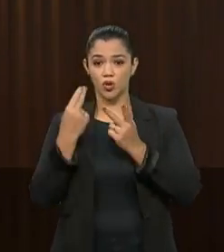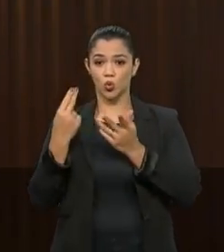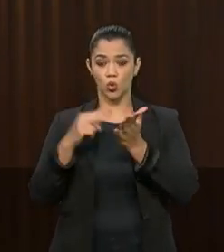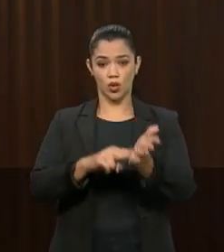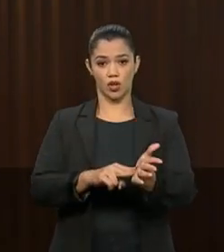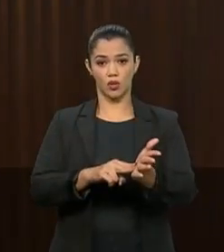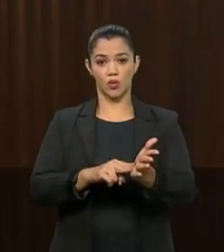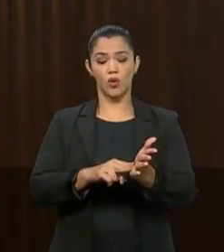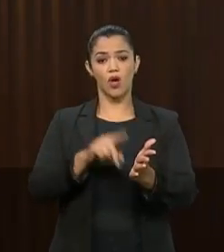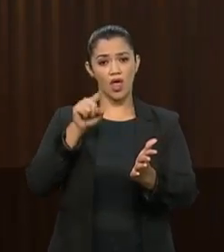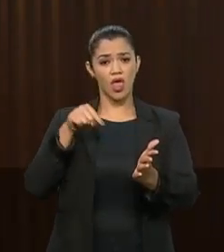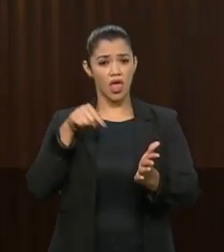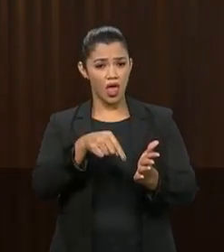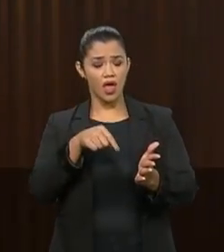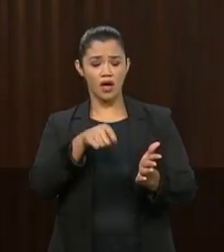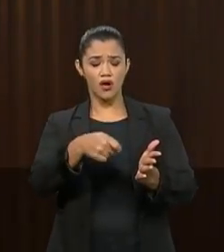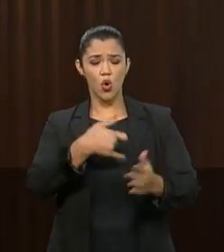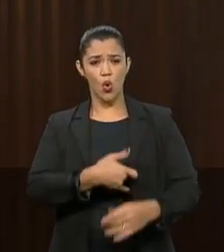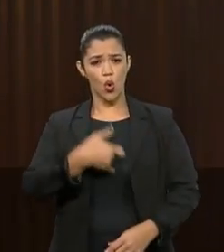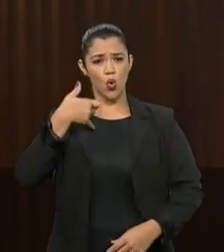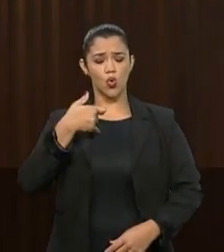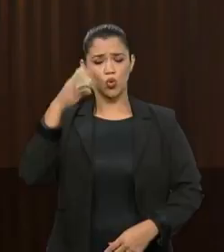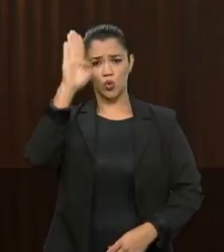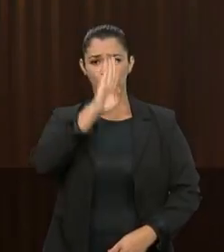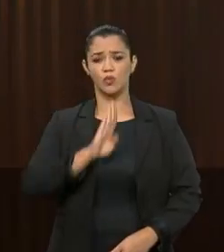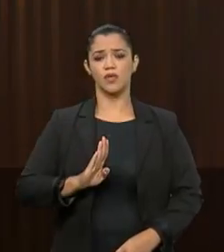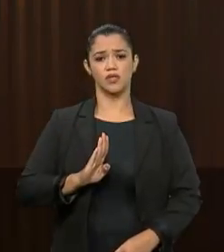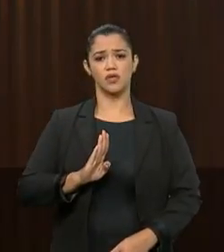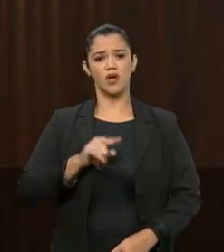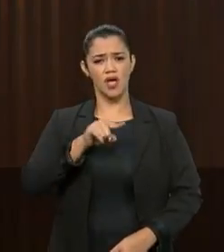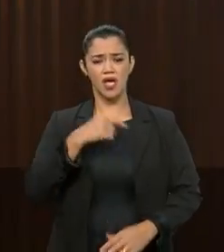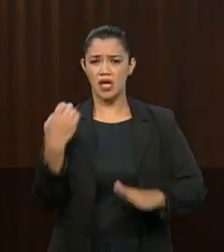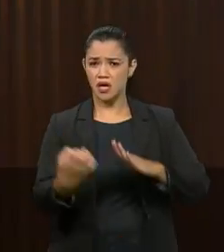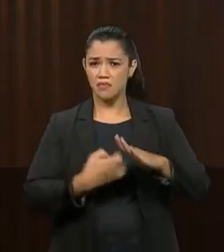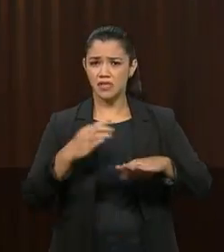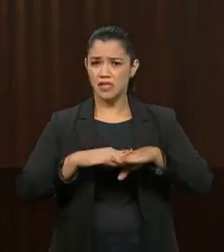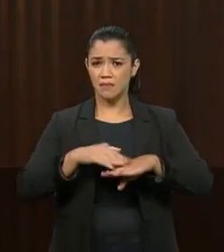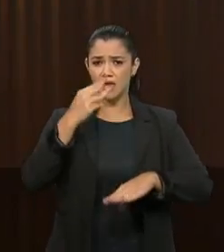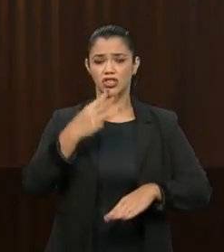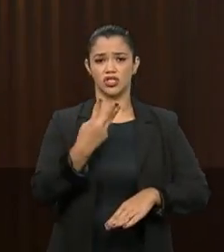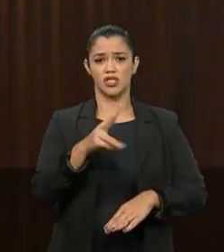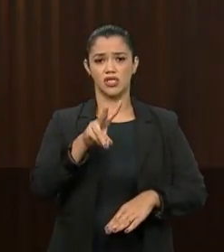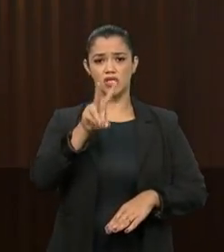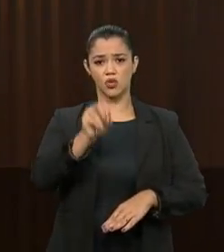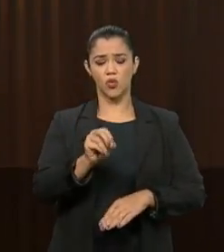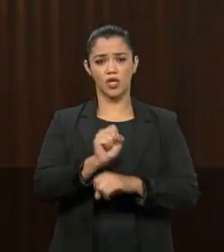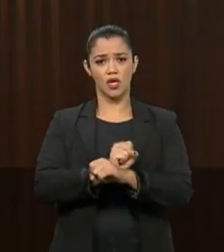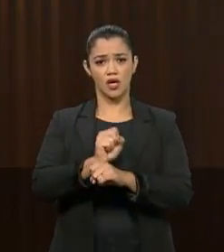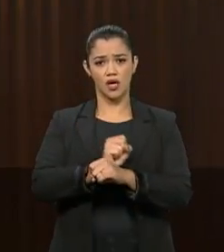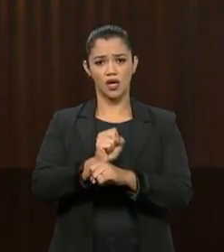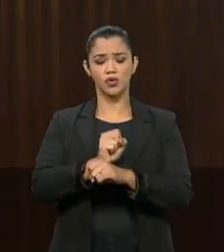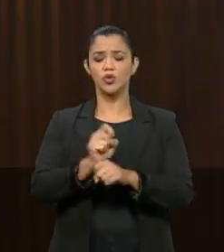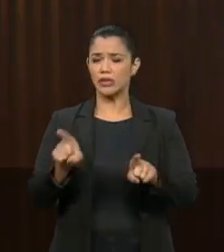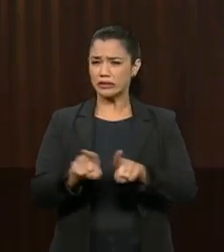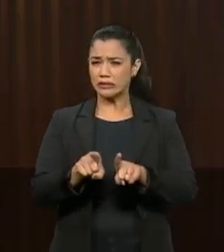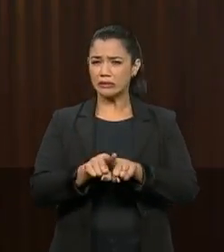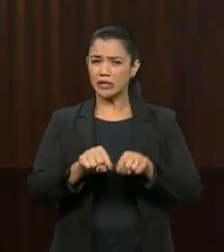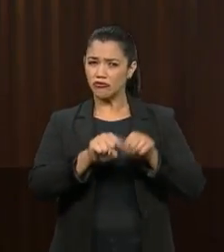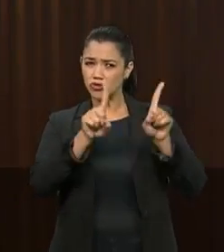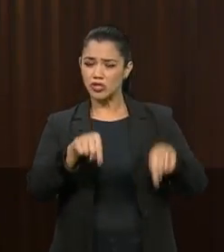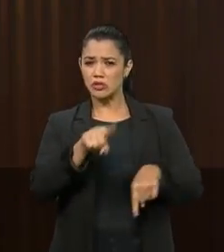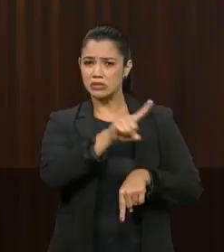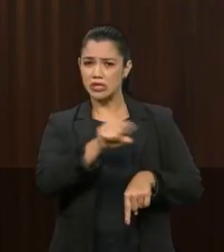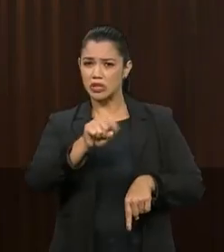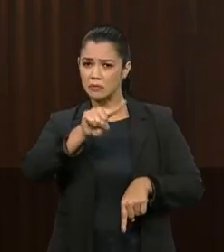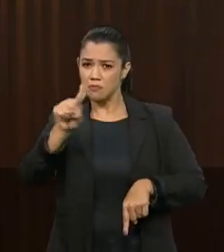Correios. Os Correios são orgulho do Brasil. Uma empresa com mais de 350 anos e com quase 100 mil